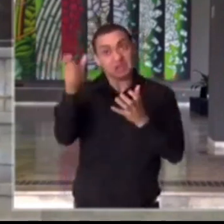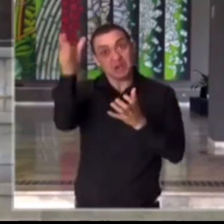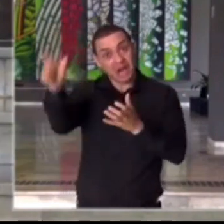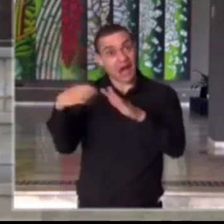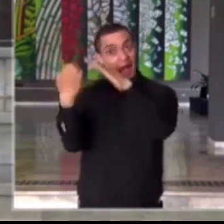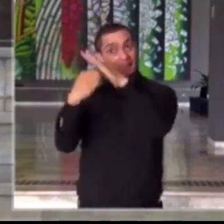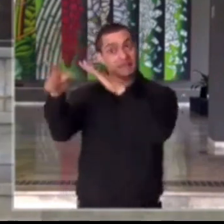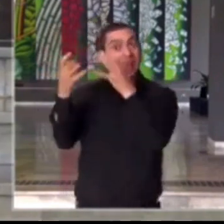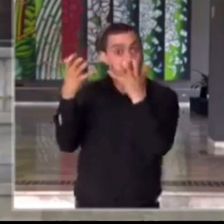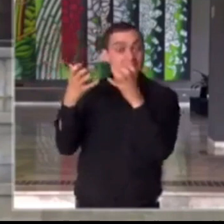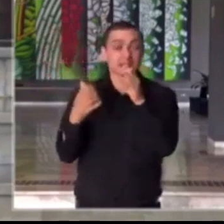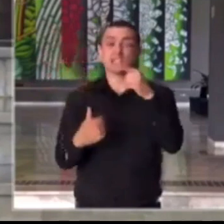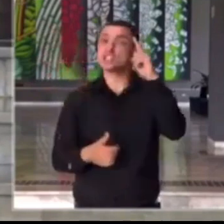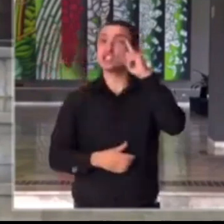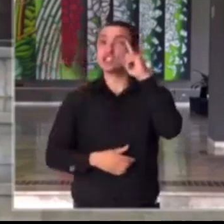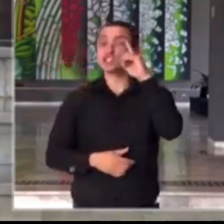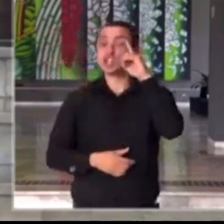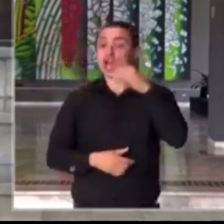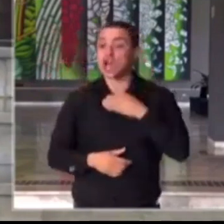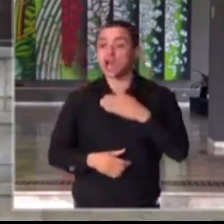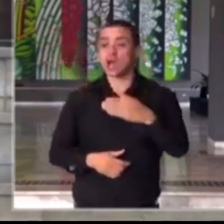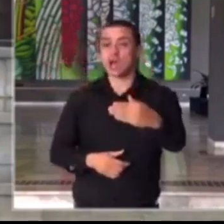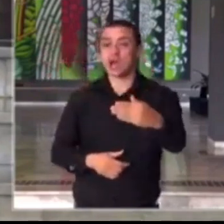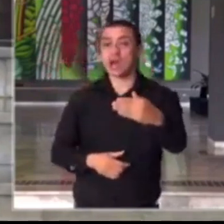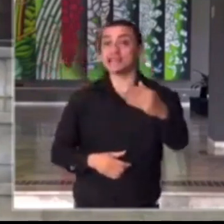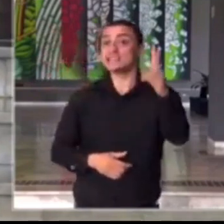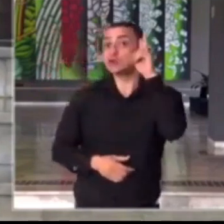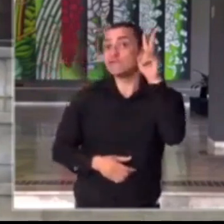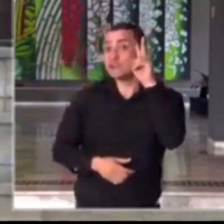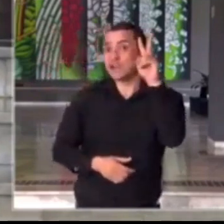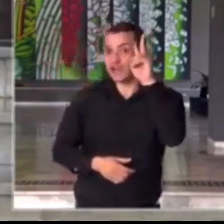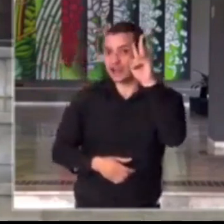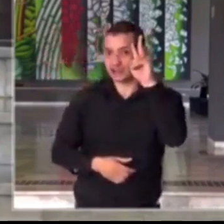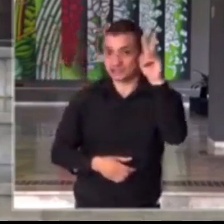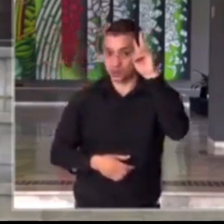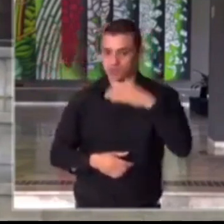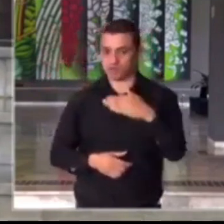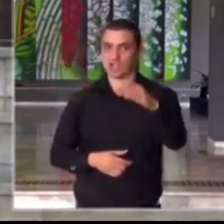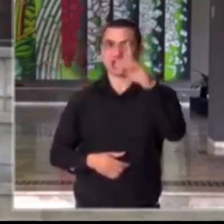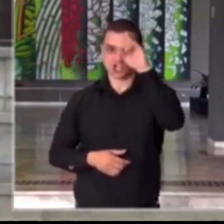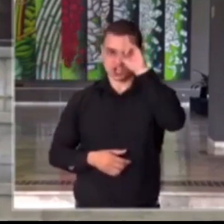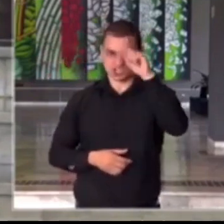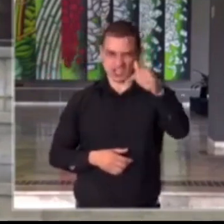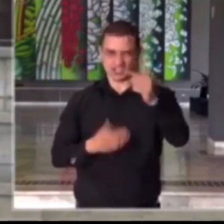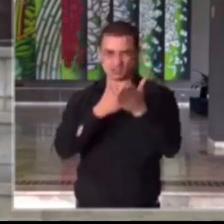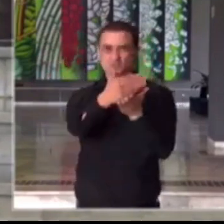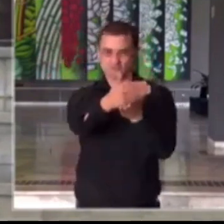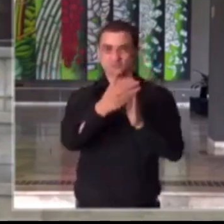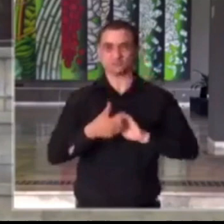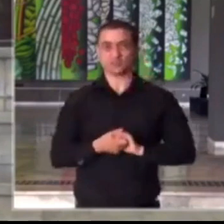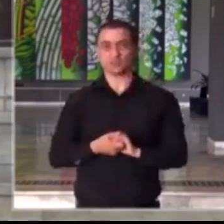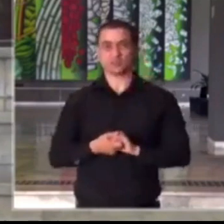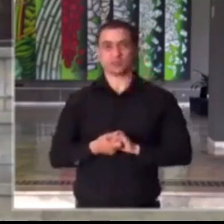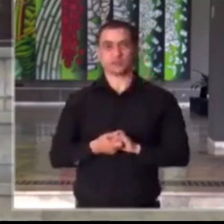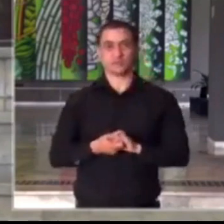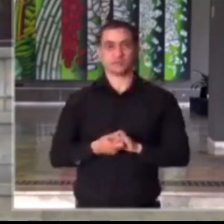crédito a partir da próxima segunda-feira. São mais